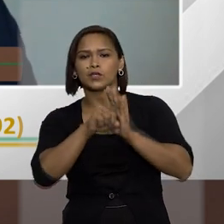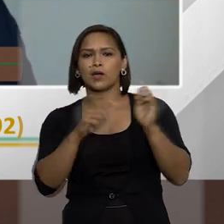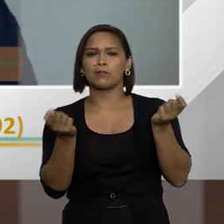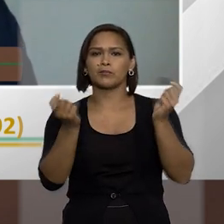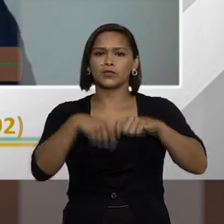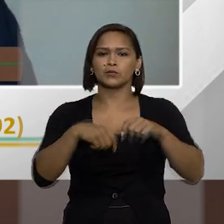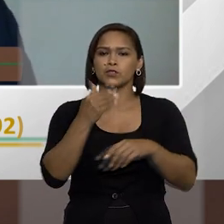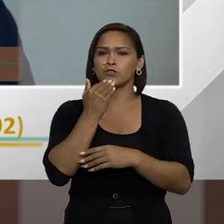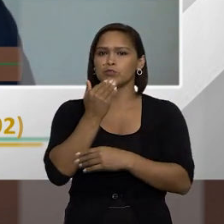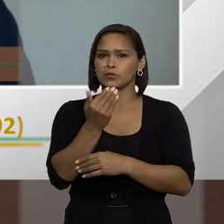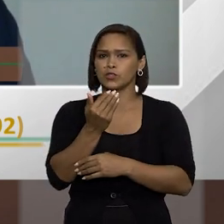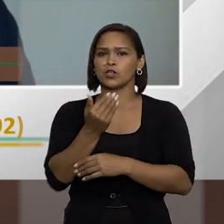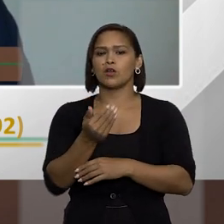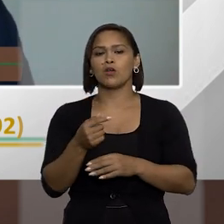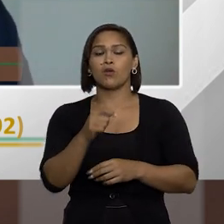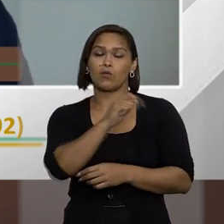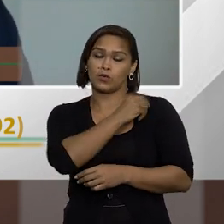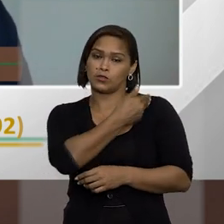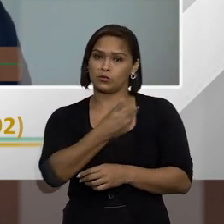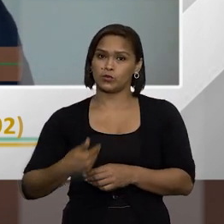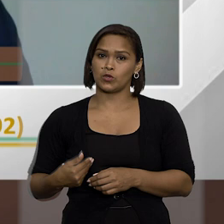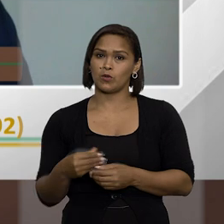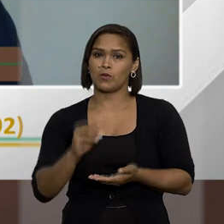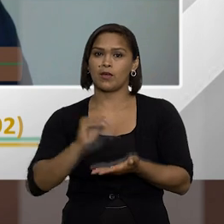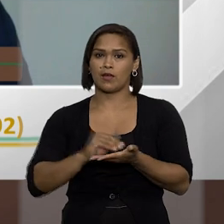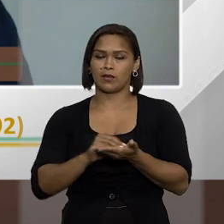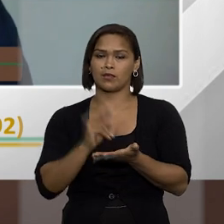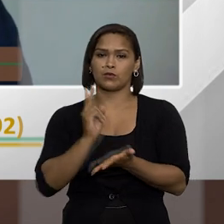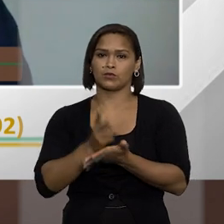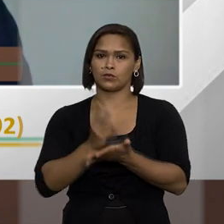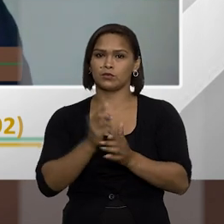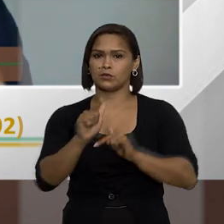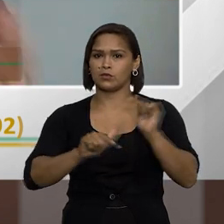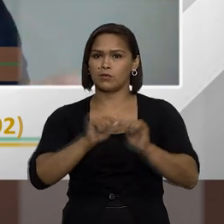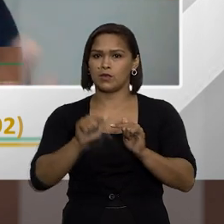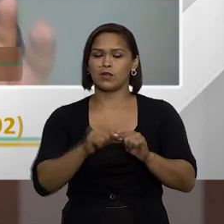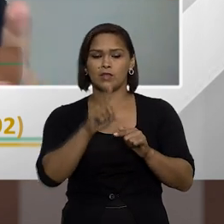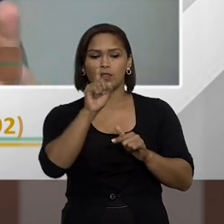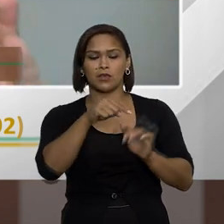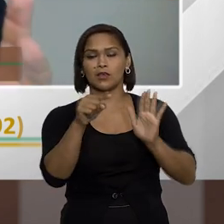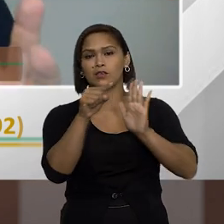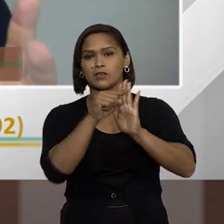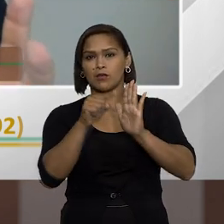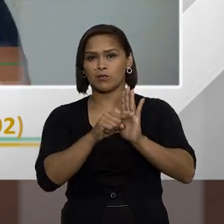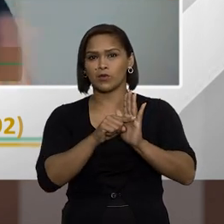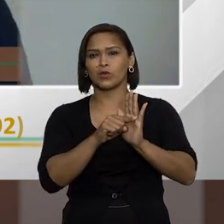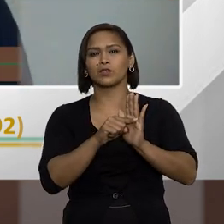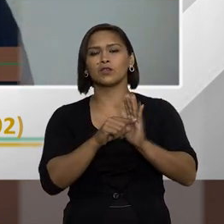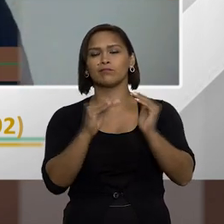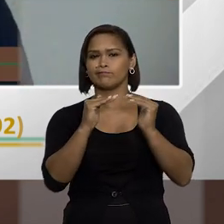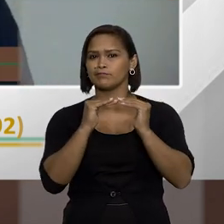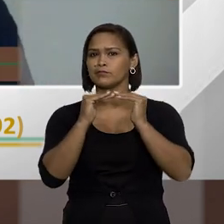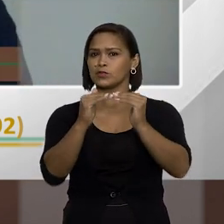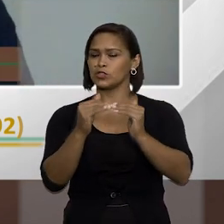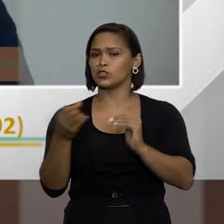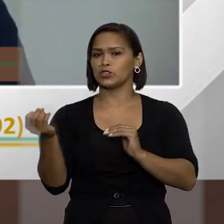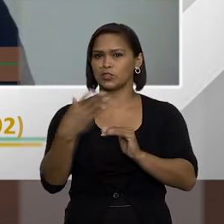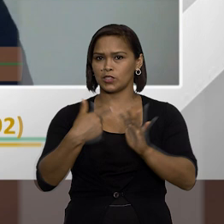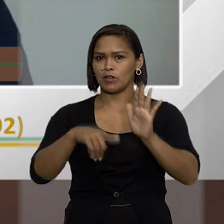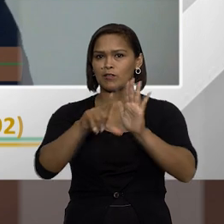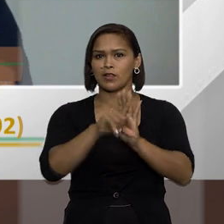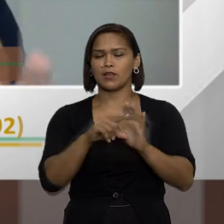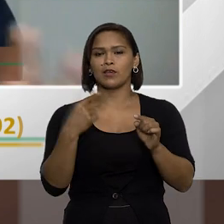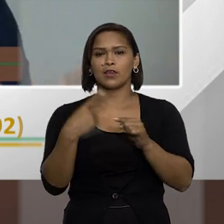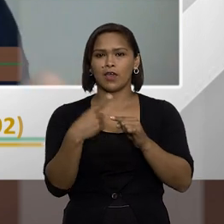possibilidade de recorrer, o agente público ainda não perderia a sua função. E esse é um ponto que está sendo mantido na nova